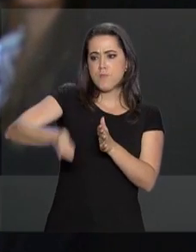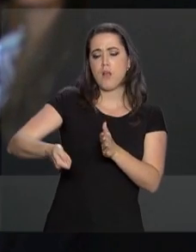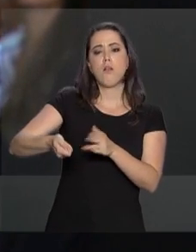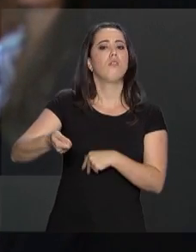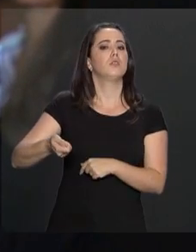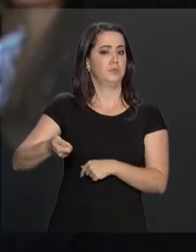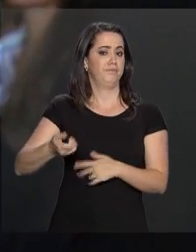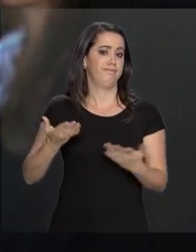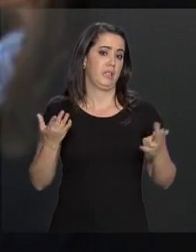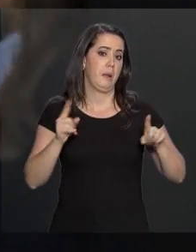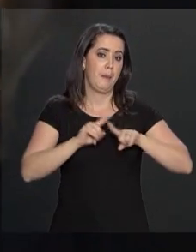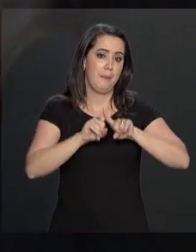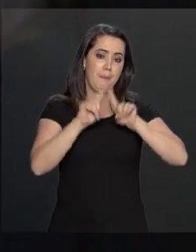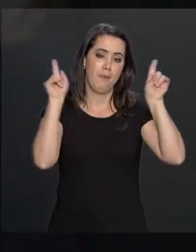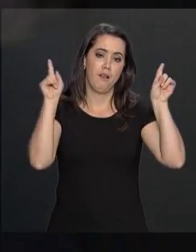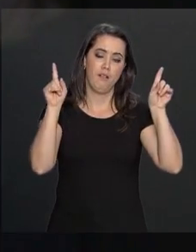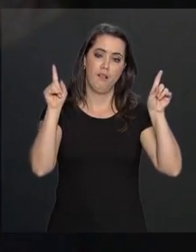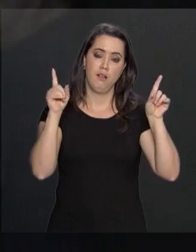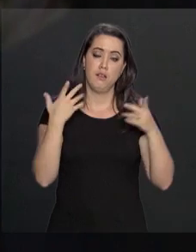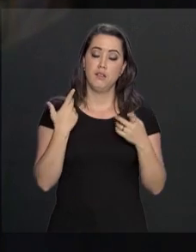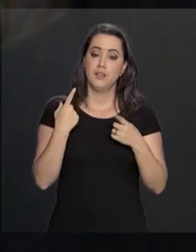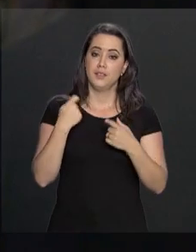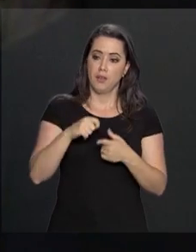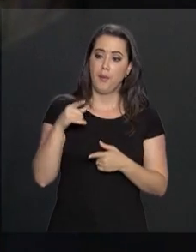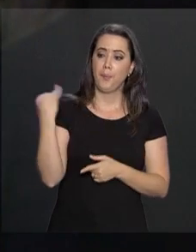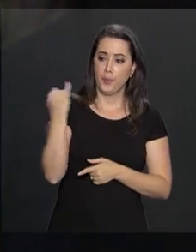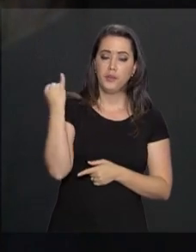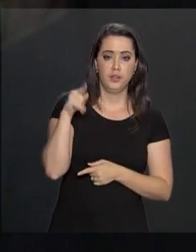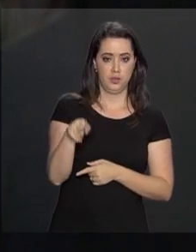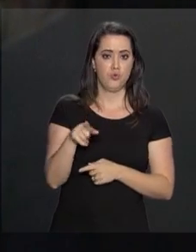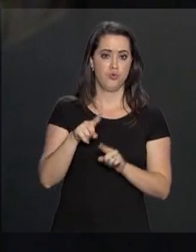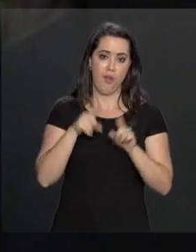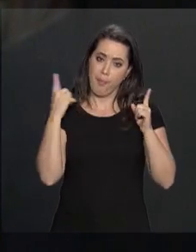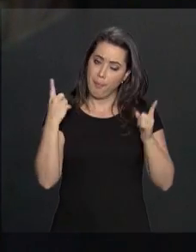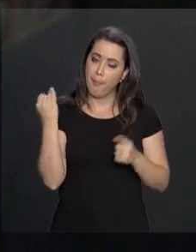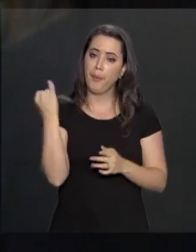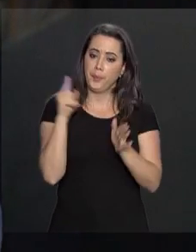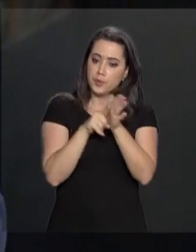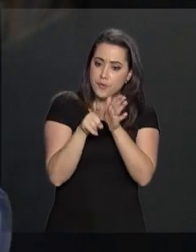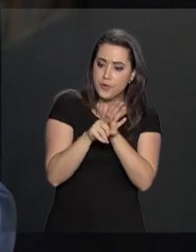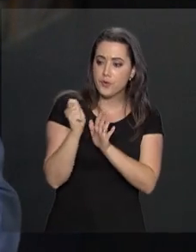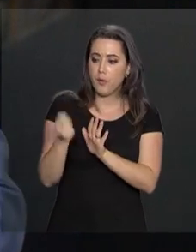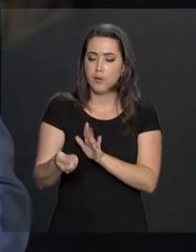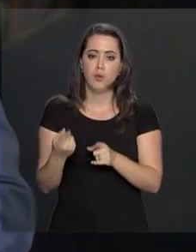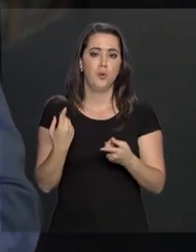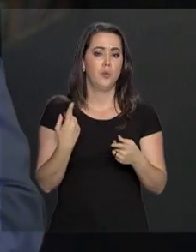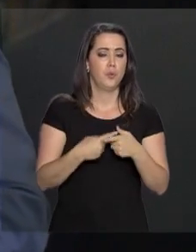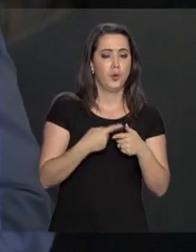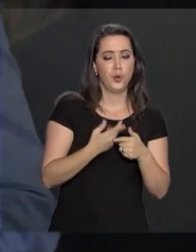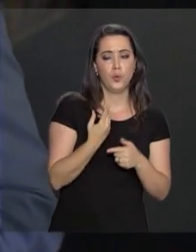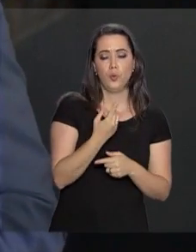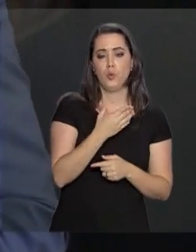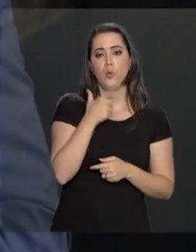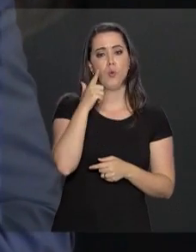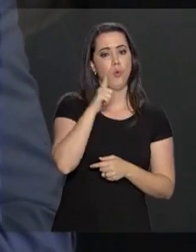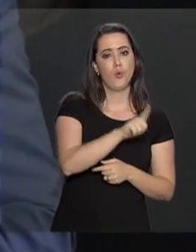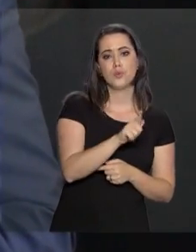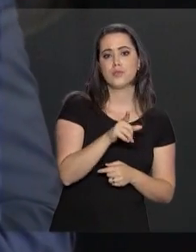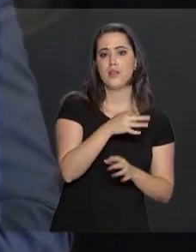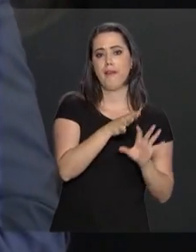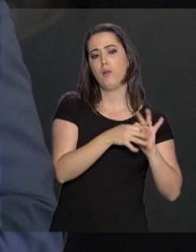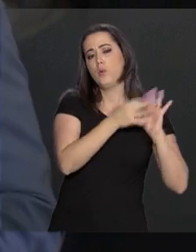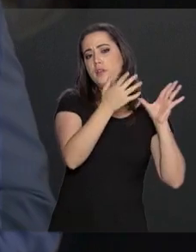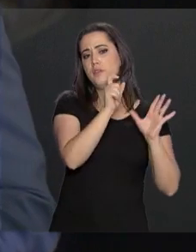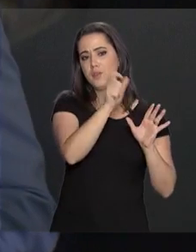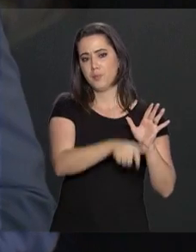criminais eficazes. Elas são relevantes, pois não há combate eficaz à corrupção com impunidade